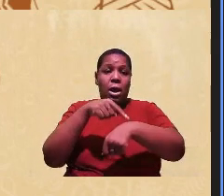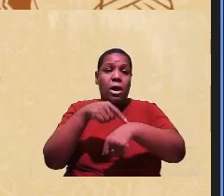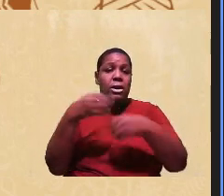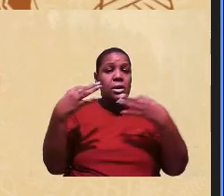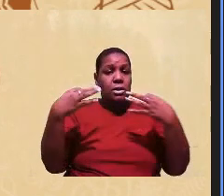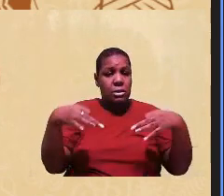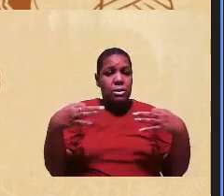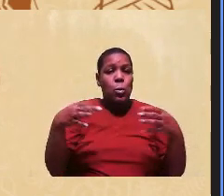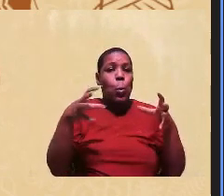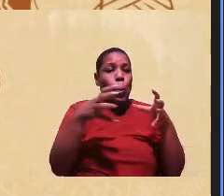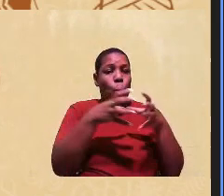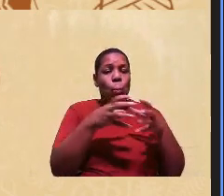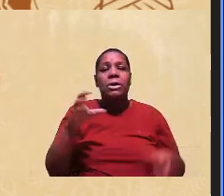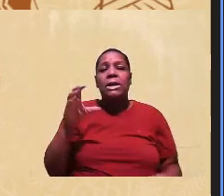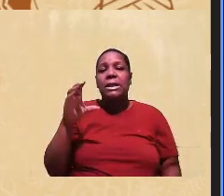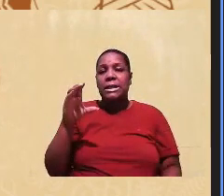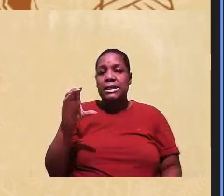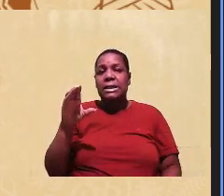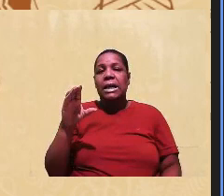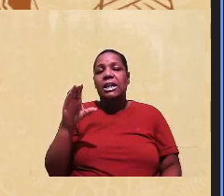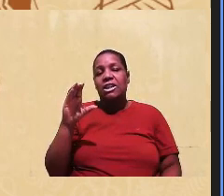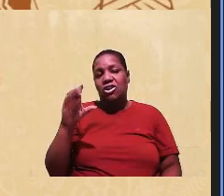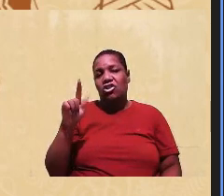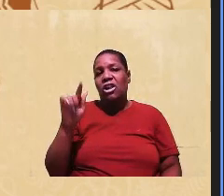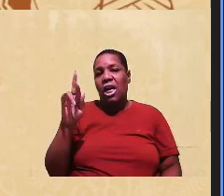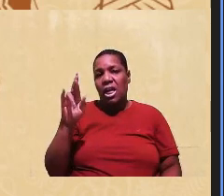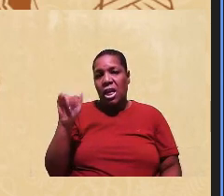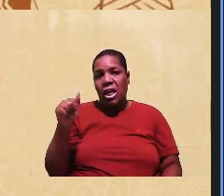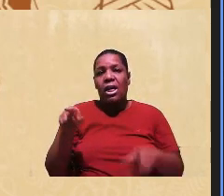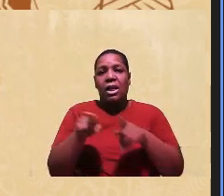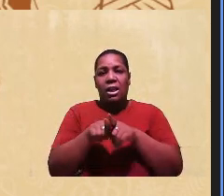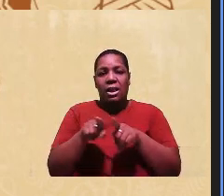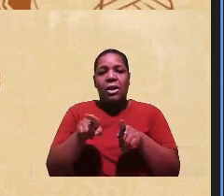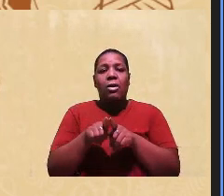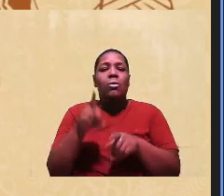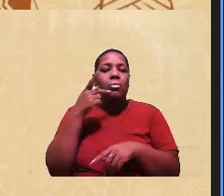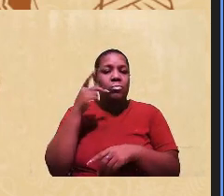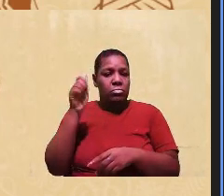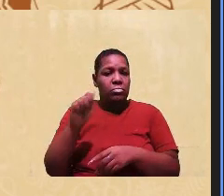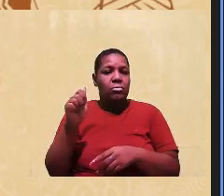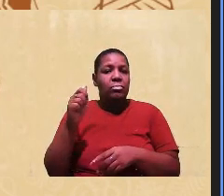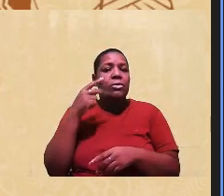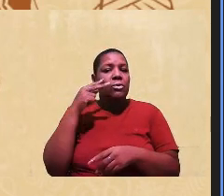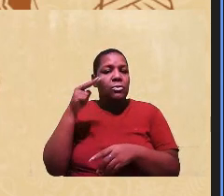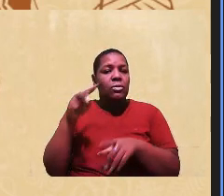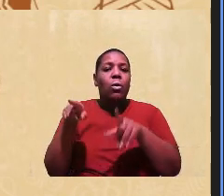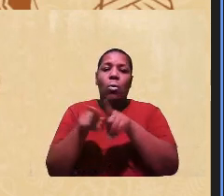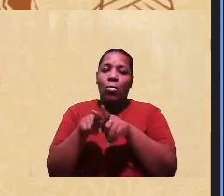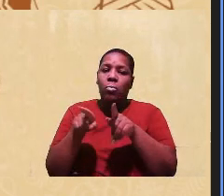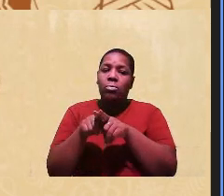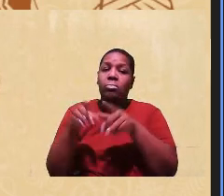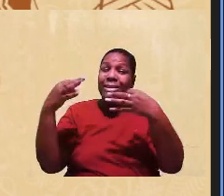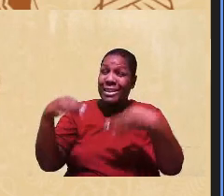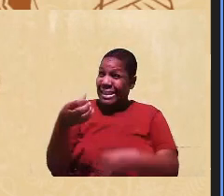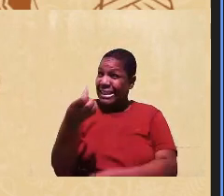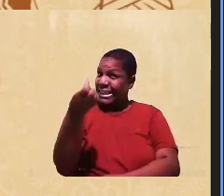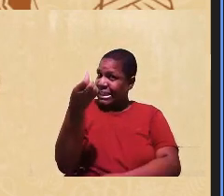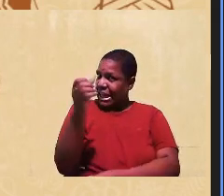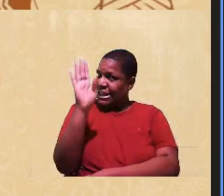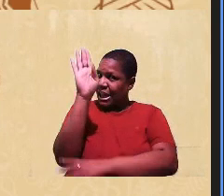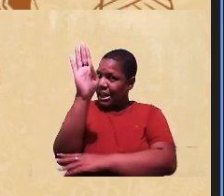GRI e da GECOM, então é importante que a gente consiga terminar às seis da tarde.